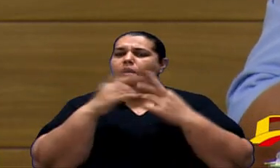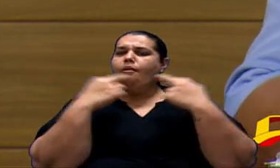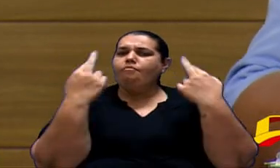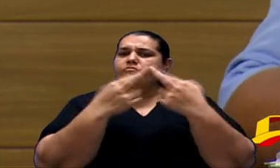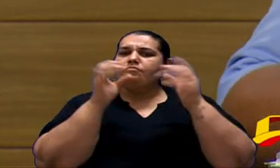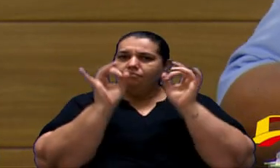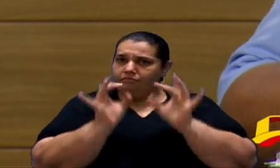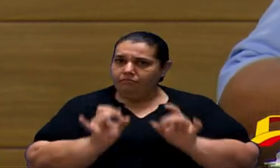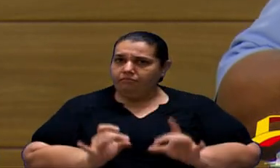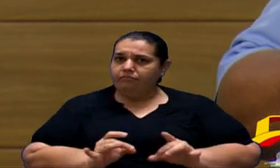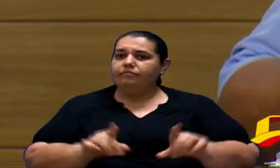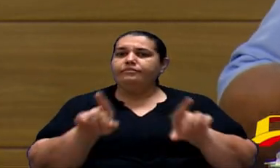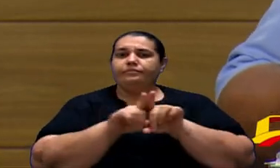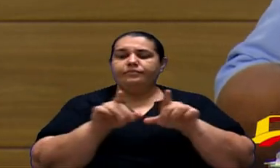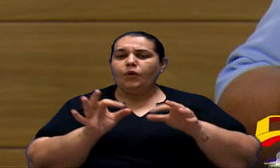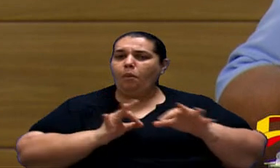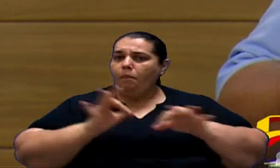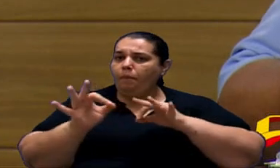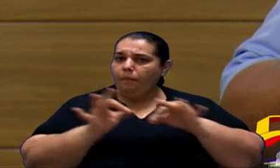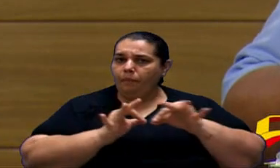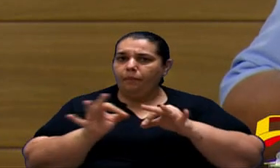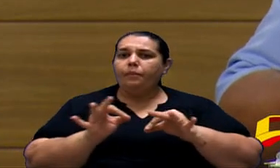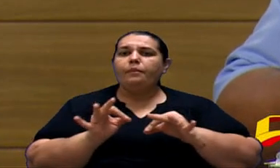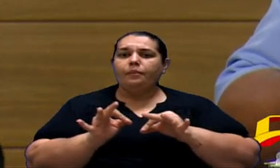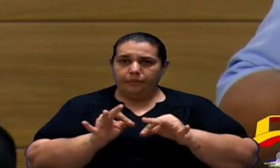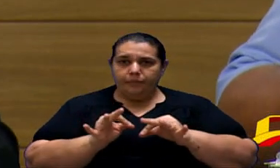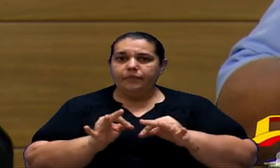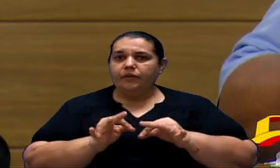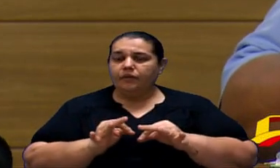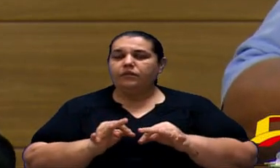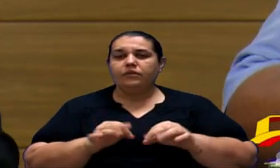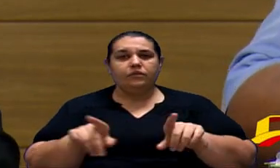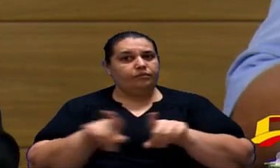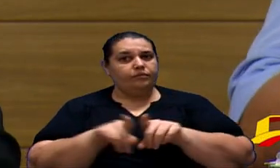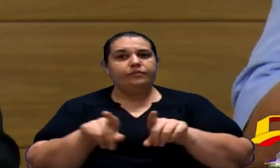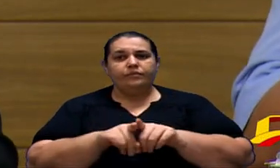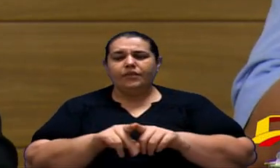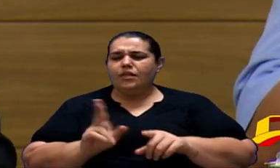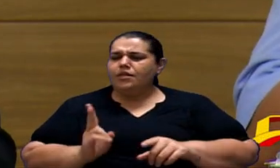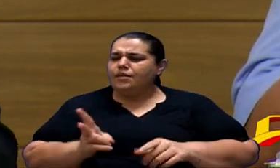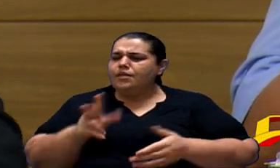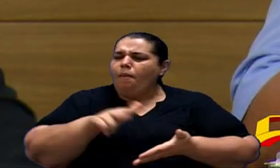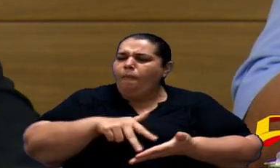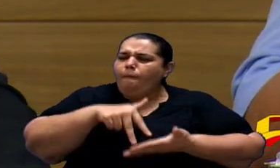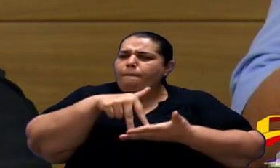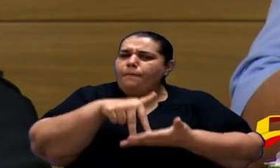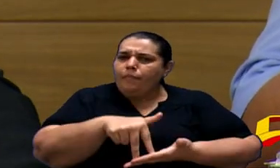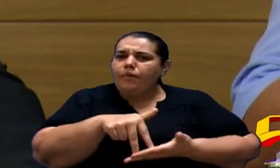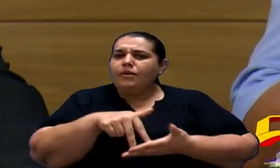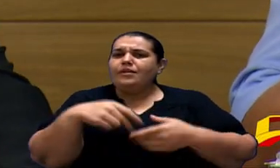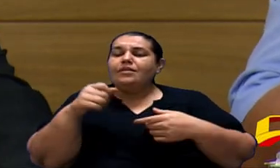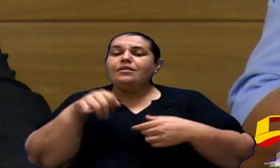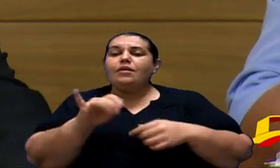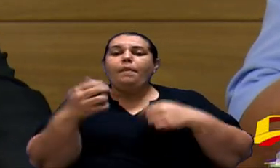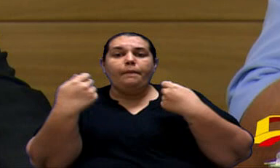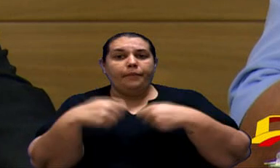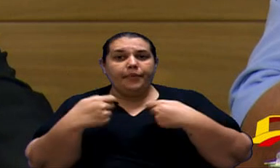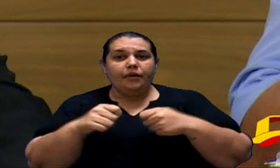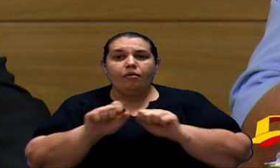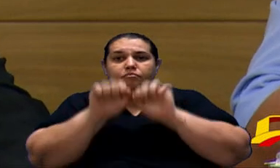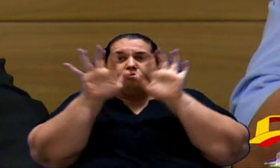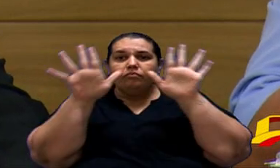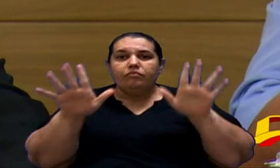pública aos projetos que tem na nossa área nós estamos aí para apoiar e se precisar de qualquer